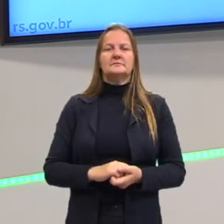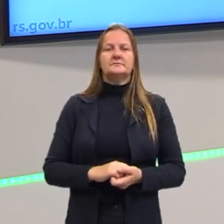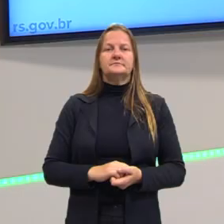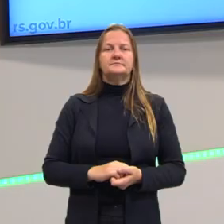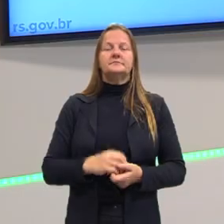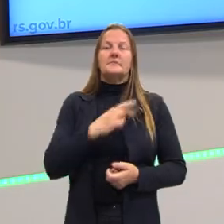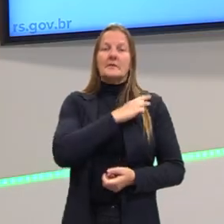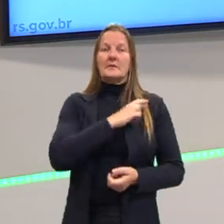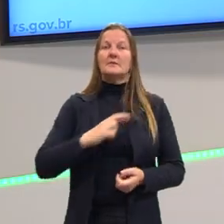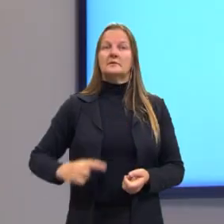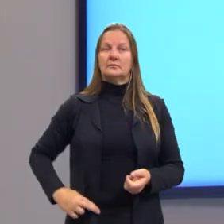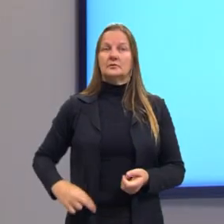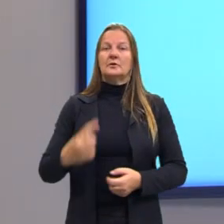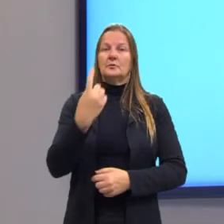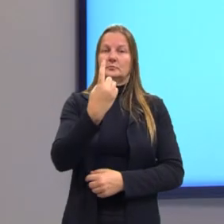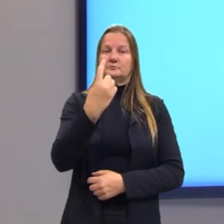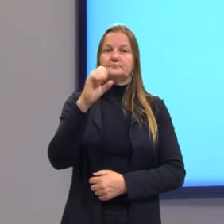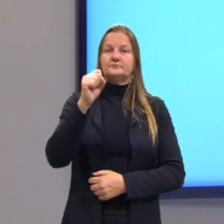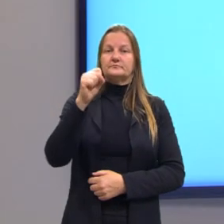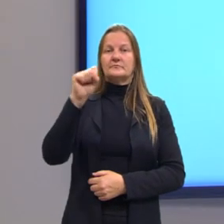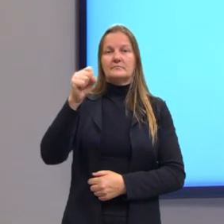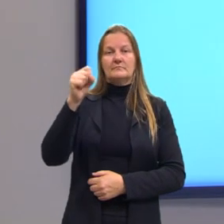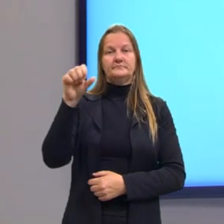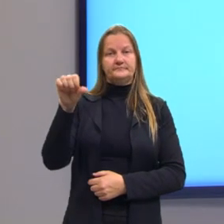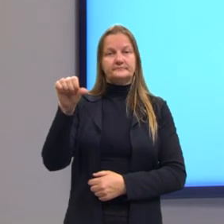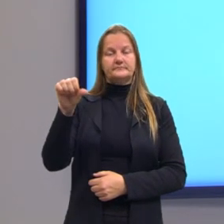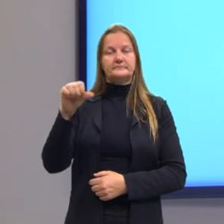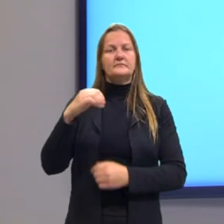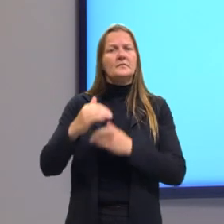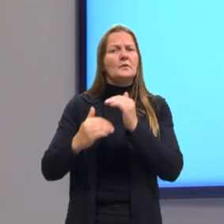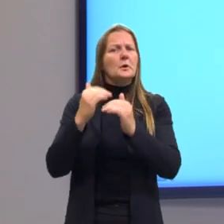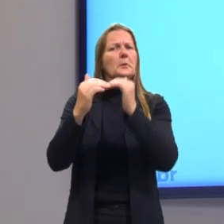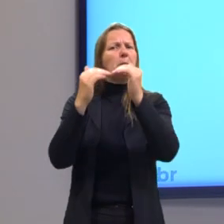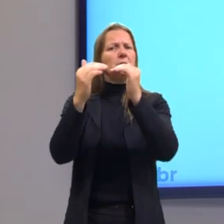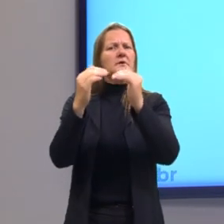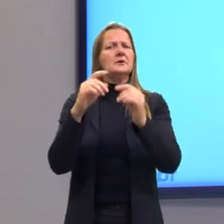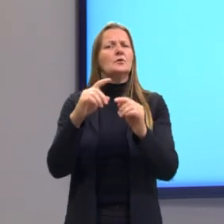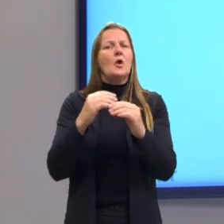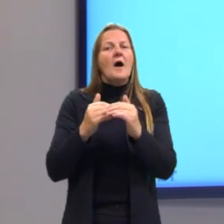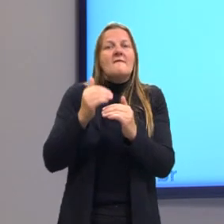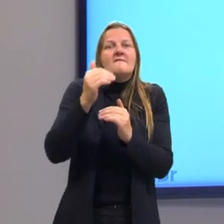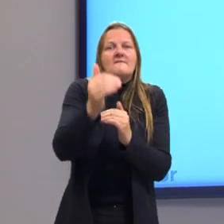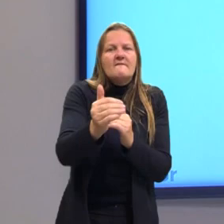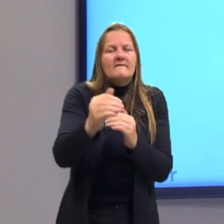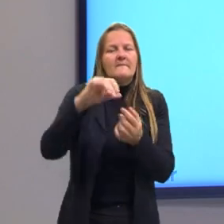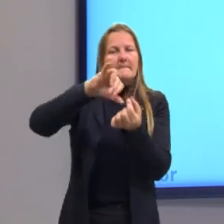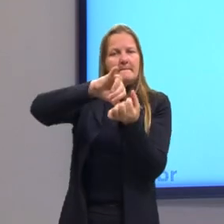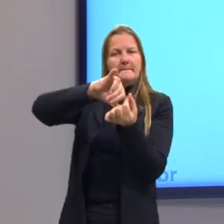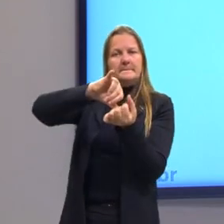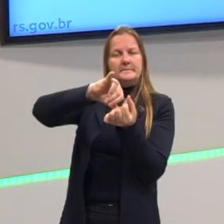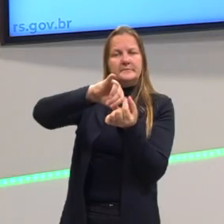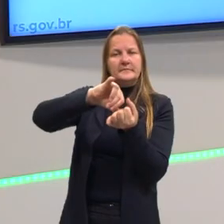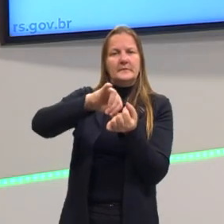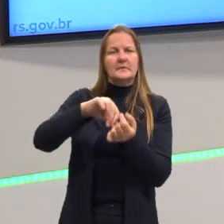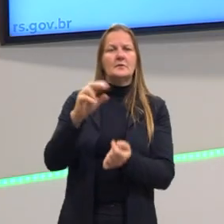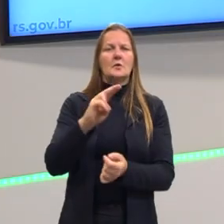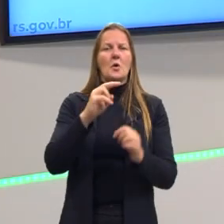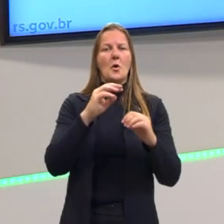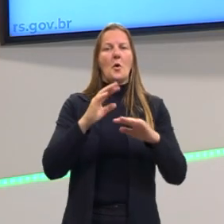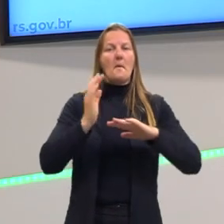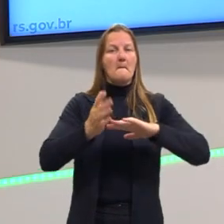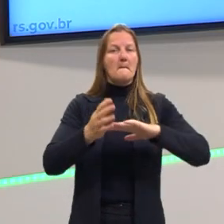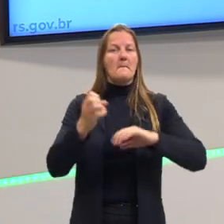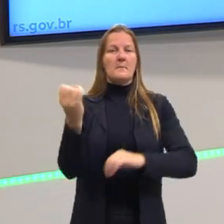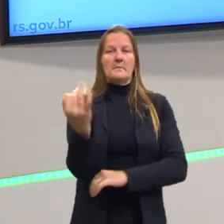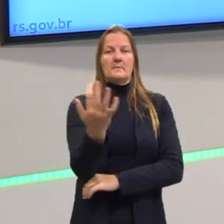república, 1889, é um processo de um possível avanço do capitalismo e chamamos de modernização no